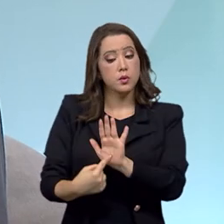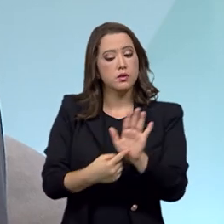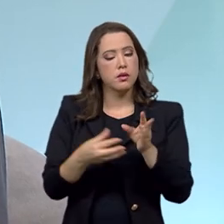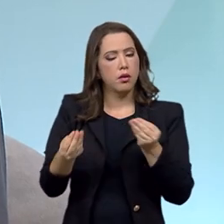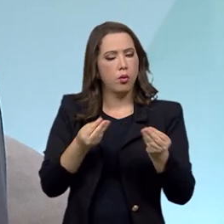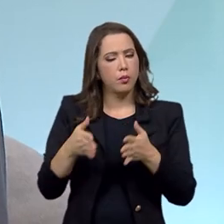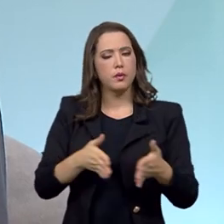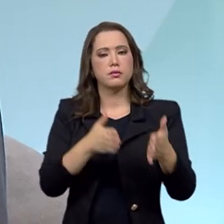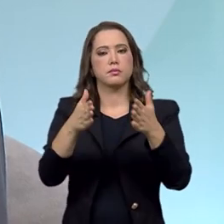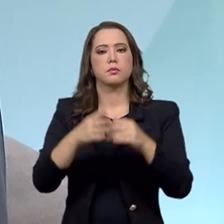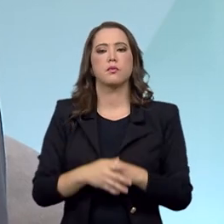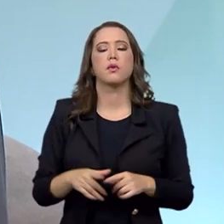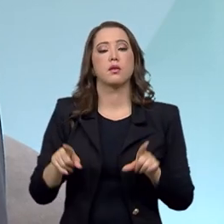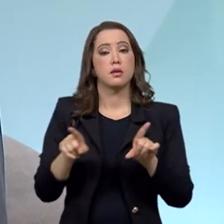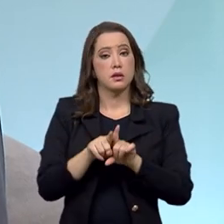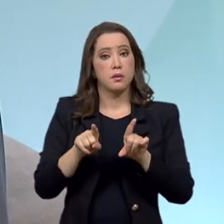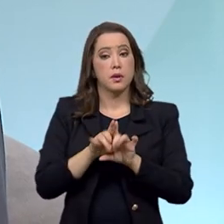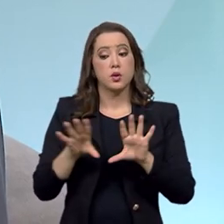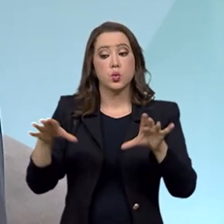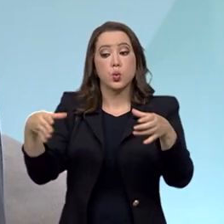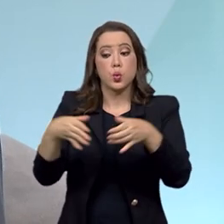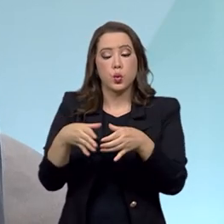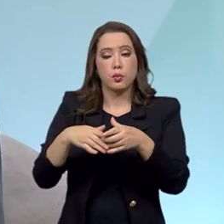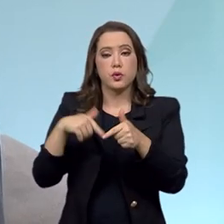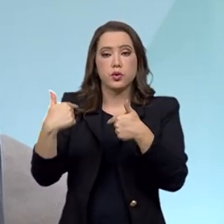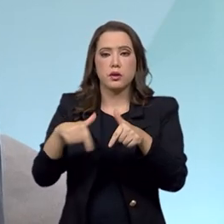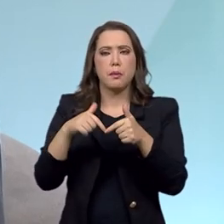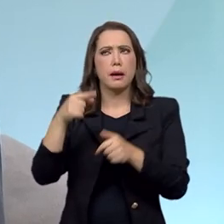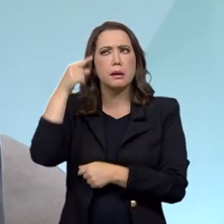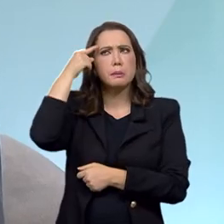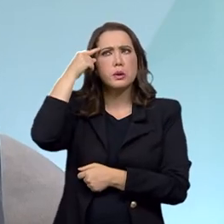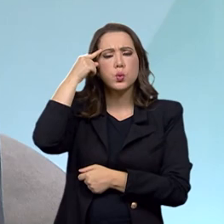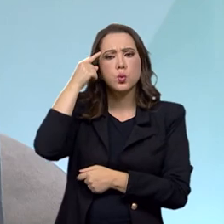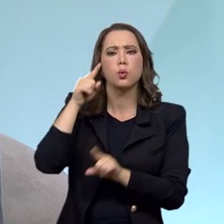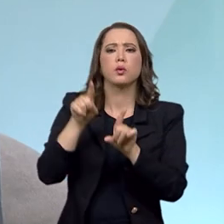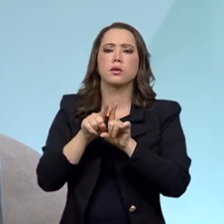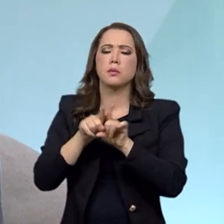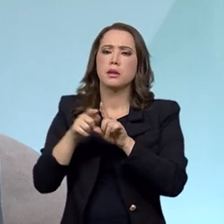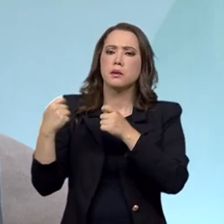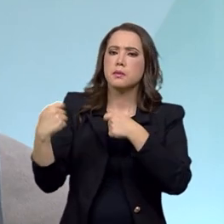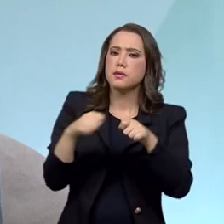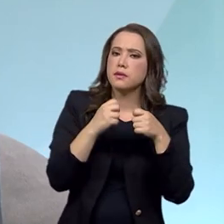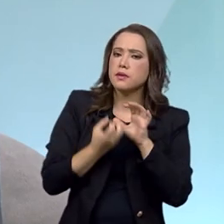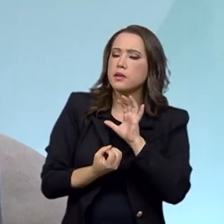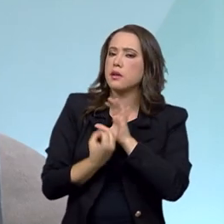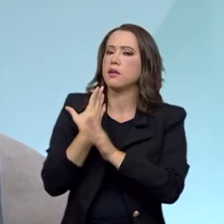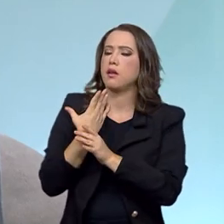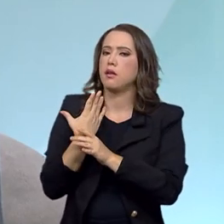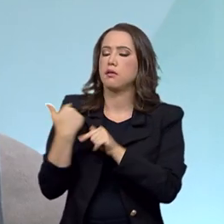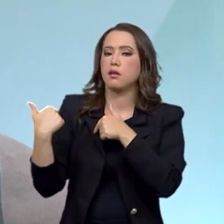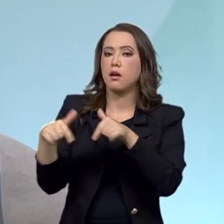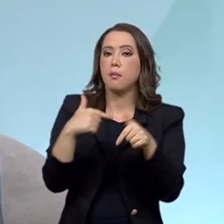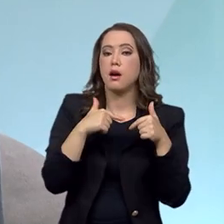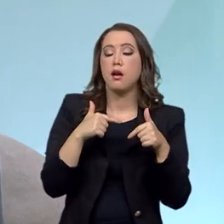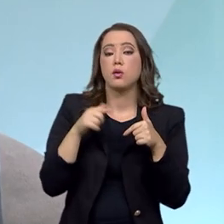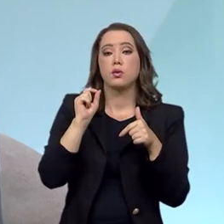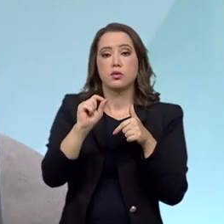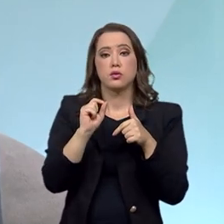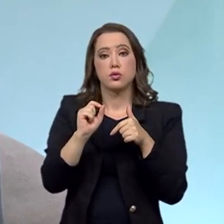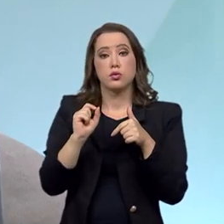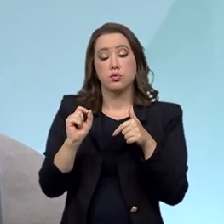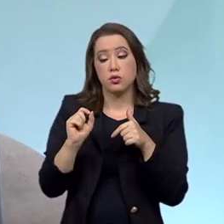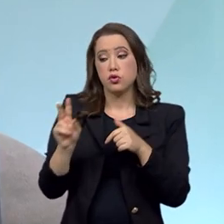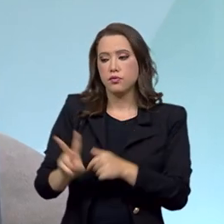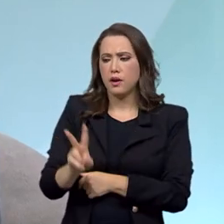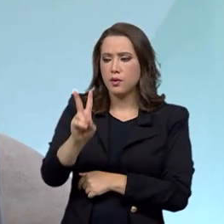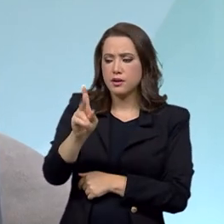fruto desse grupo, desse comitê, se imaginou que deveriam produzir iniciativas no sentido da valorização das pessoas